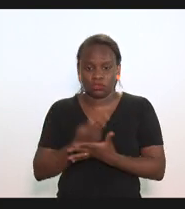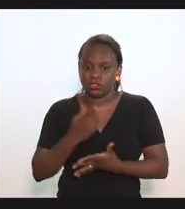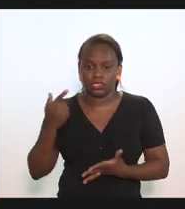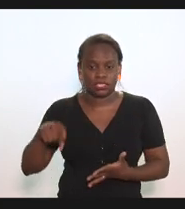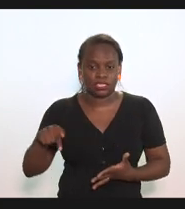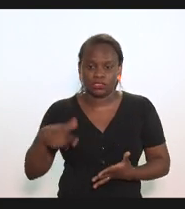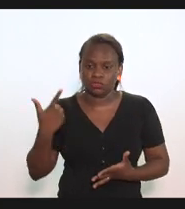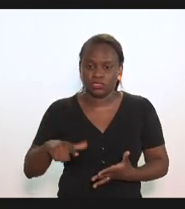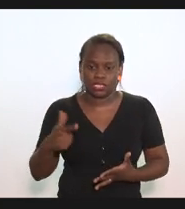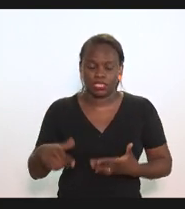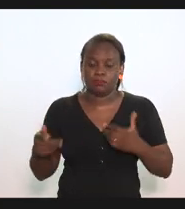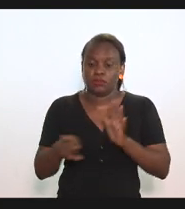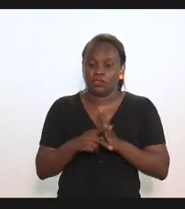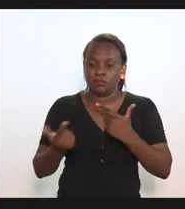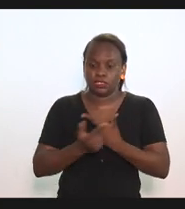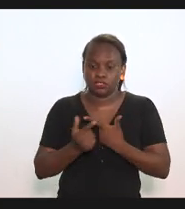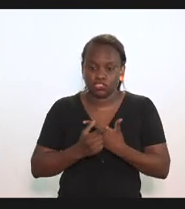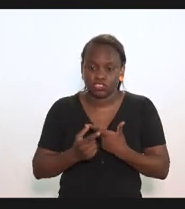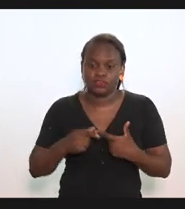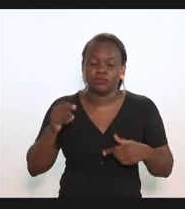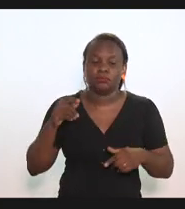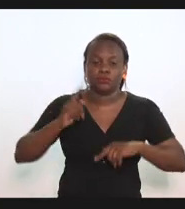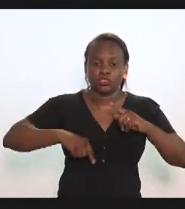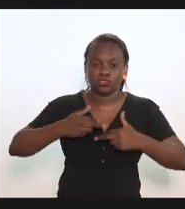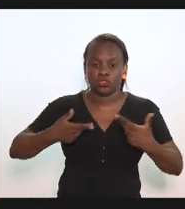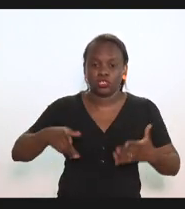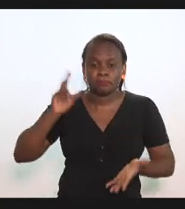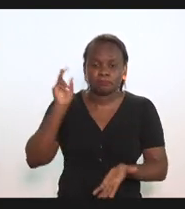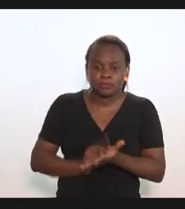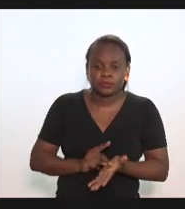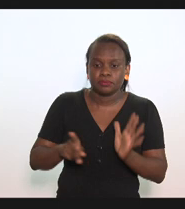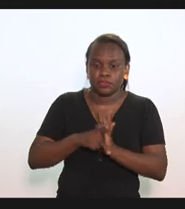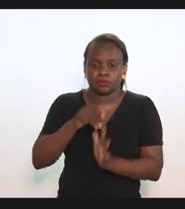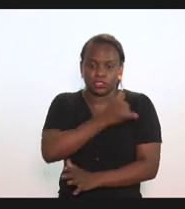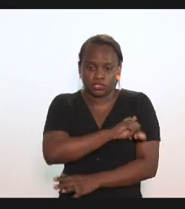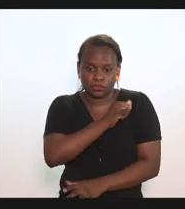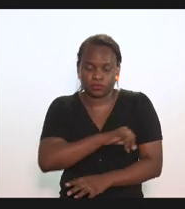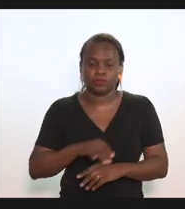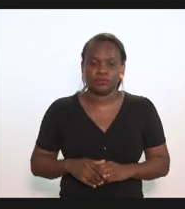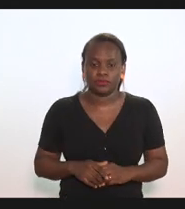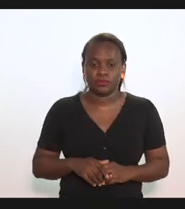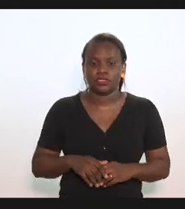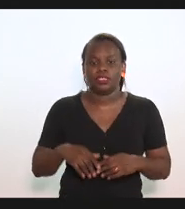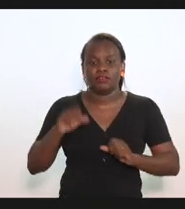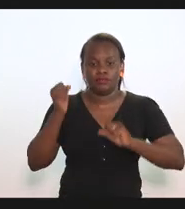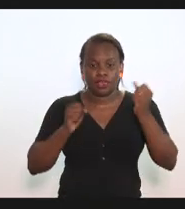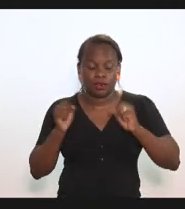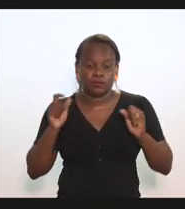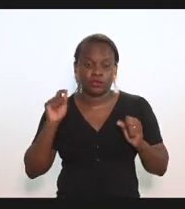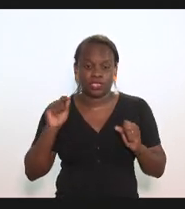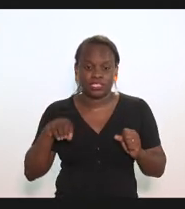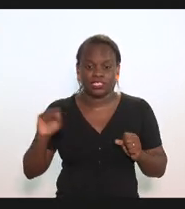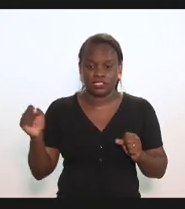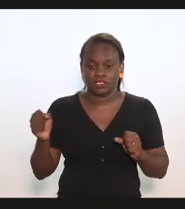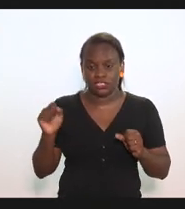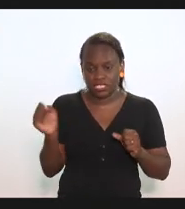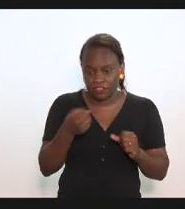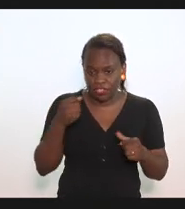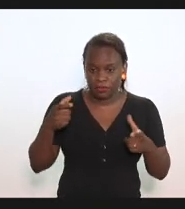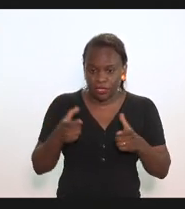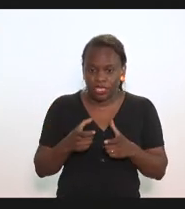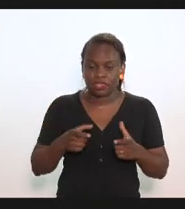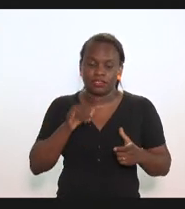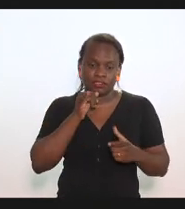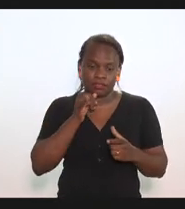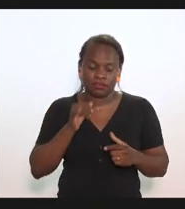por parte do poder executivo dos produtos genuinamente do Rio de Janeiro uma produção de uns micro cervejeiros